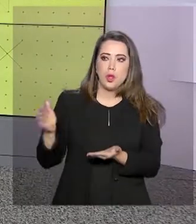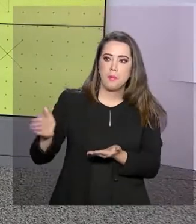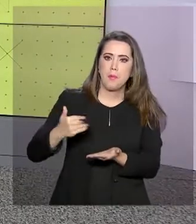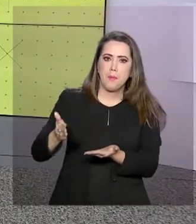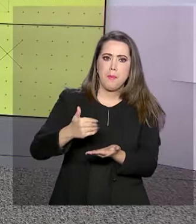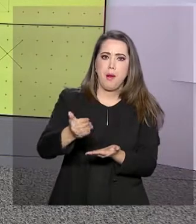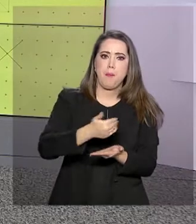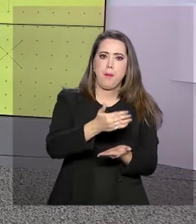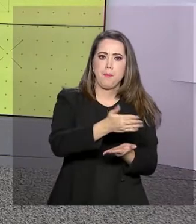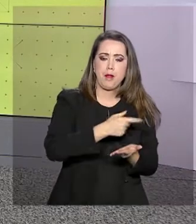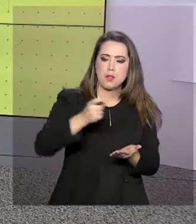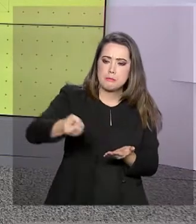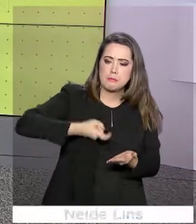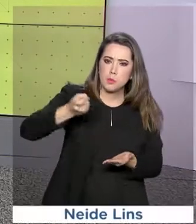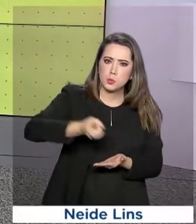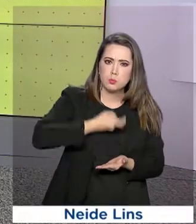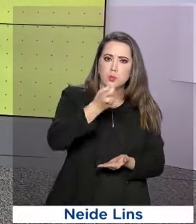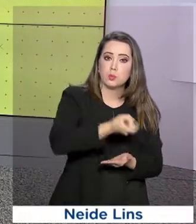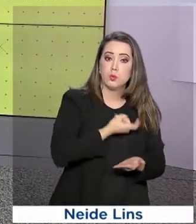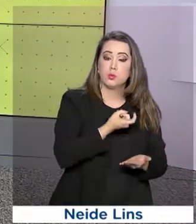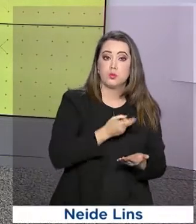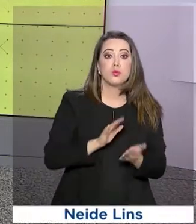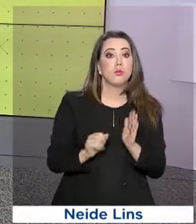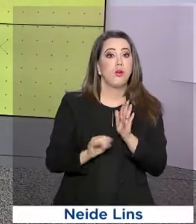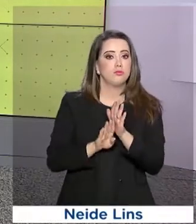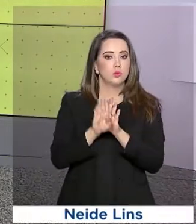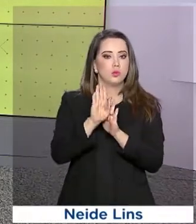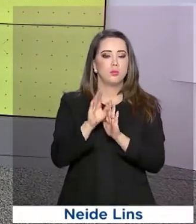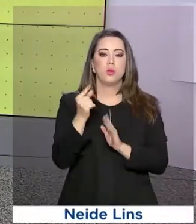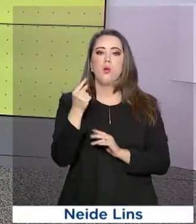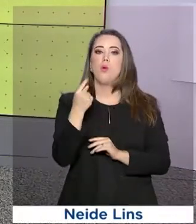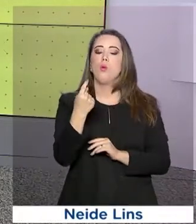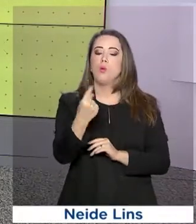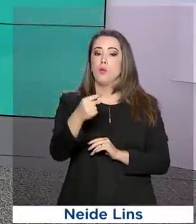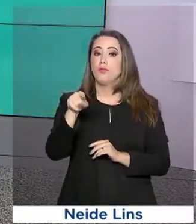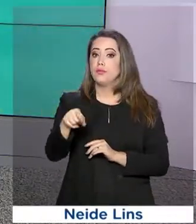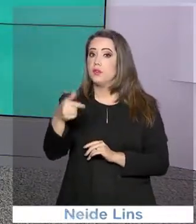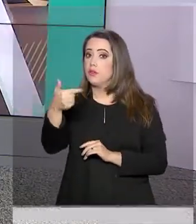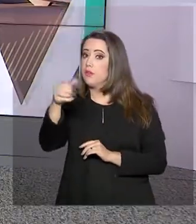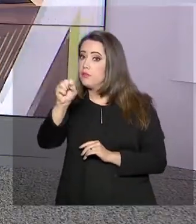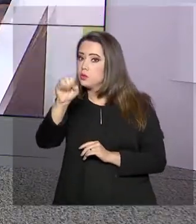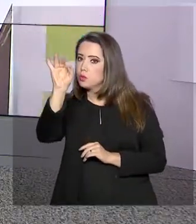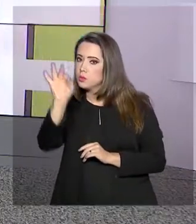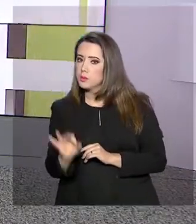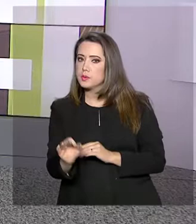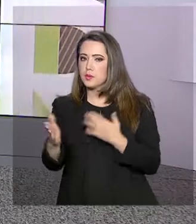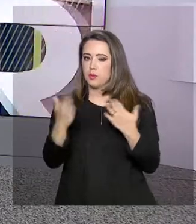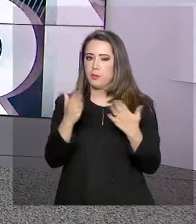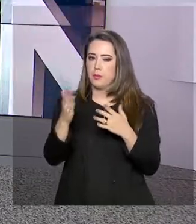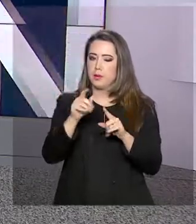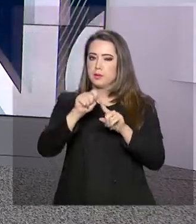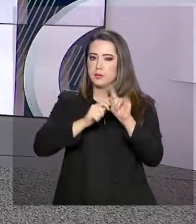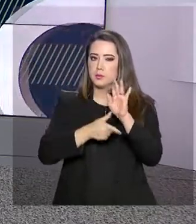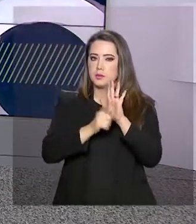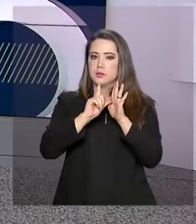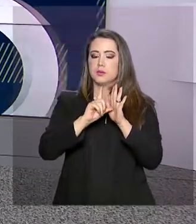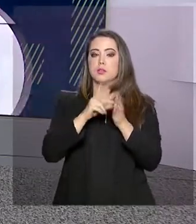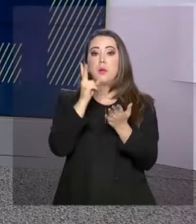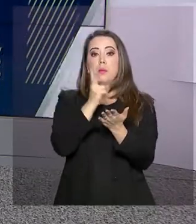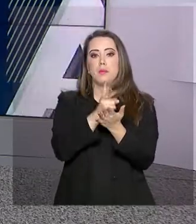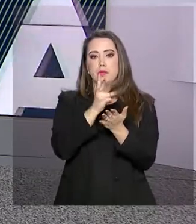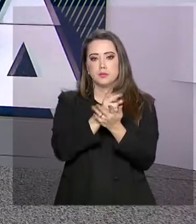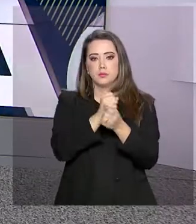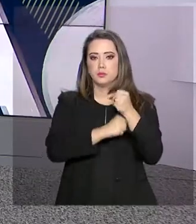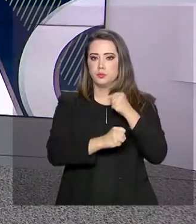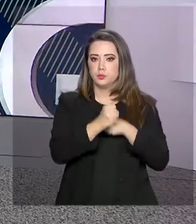de impostos descontada a inflação registrou alta de 1,28% no mês passado, em relação ao mesmo período do